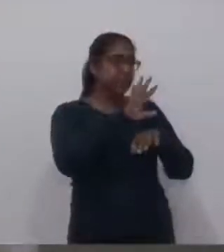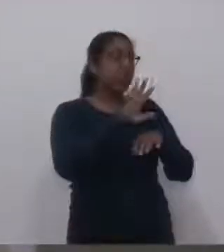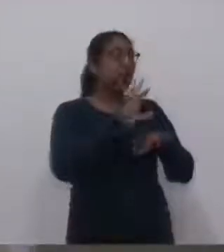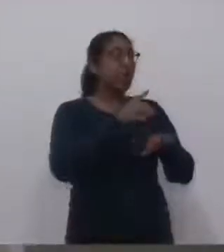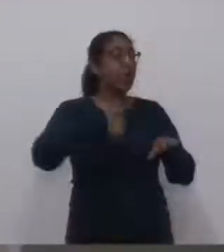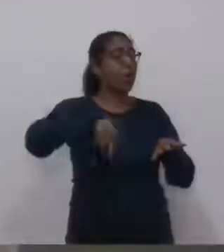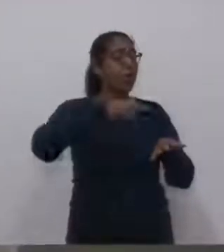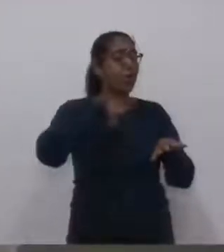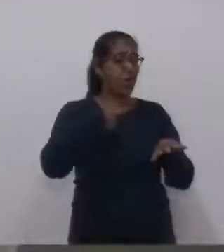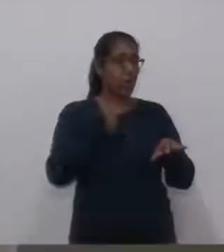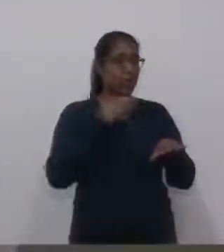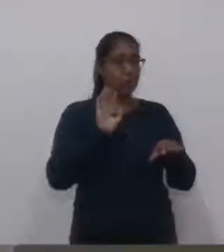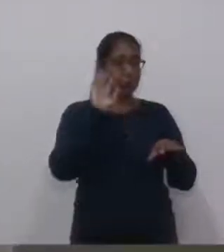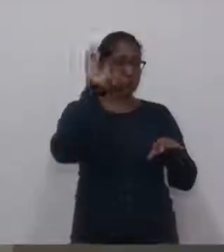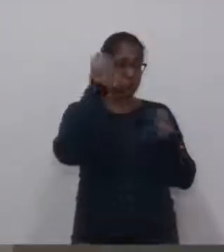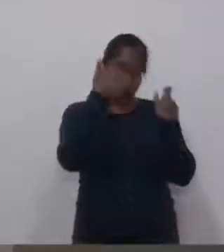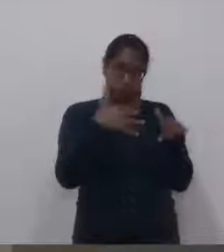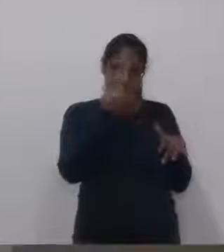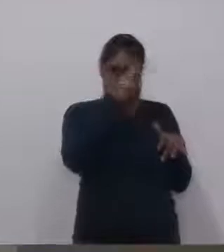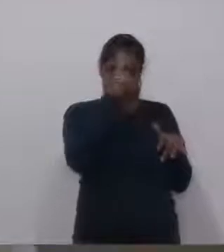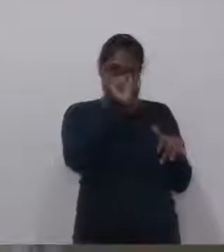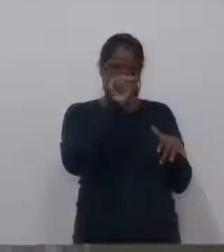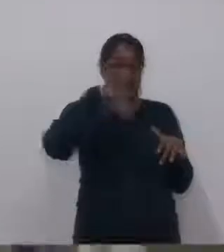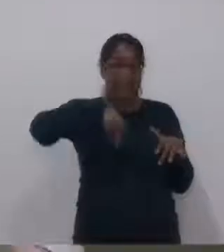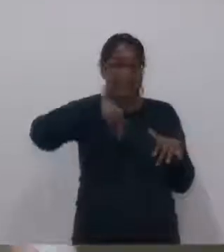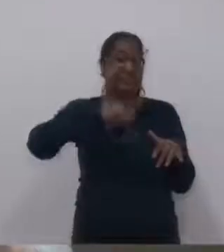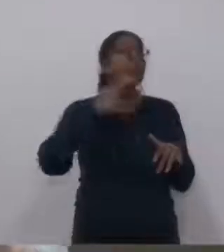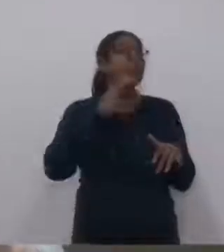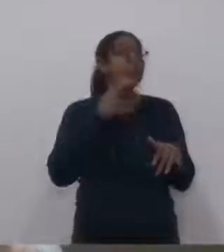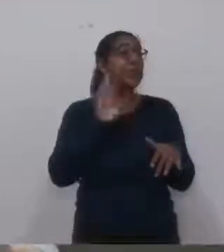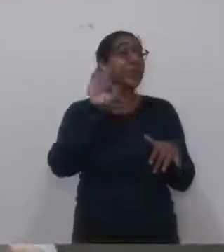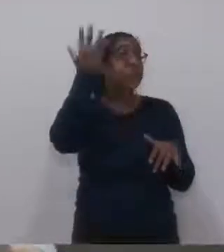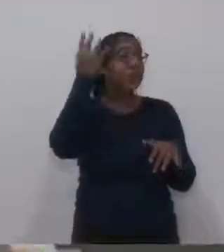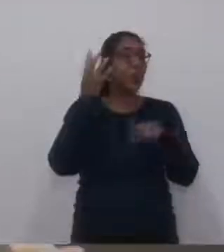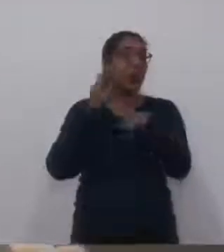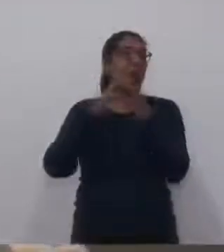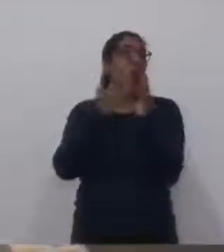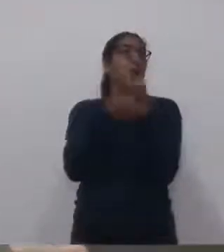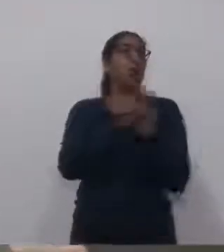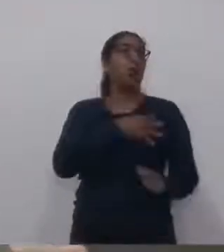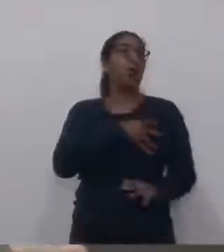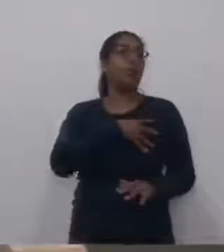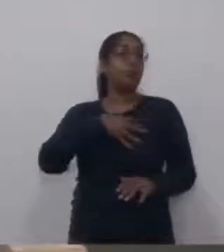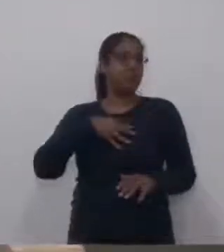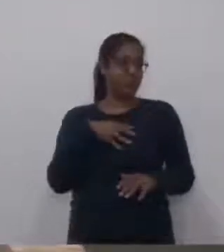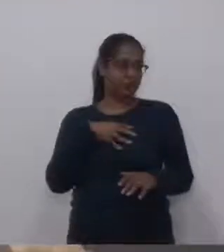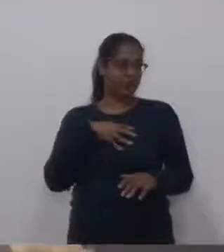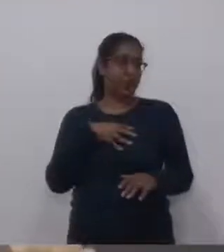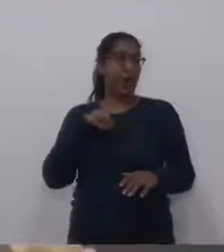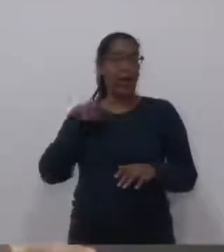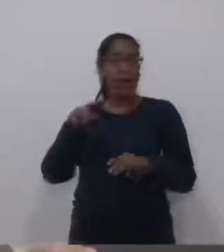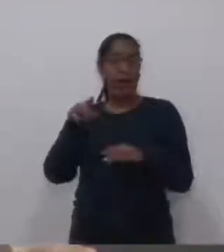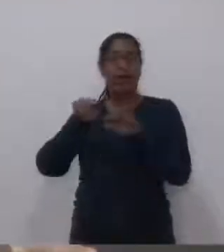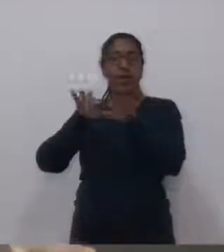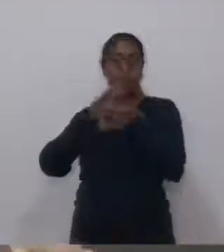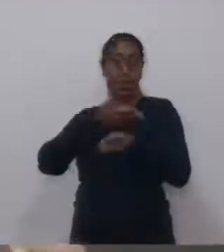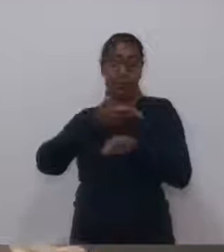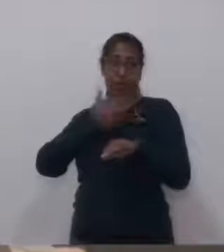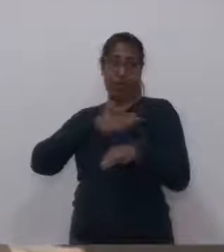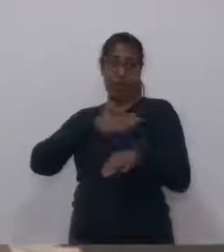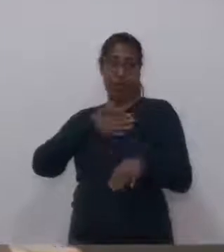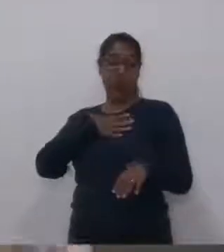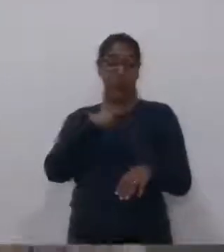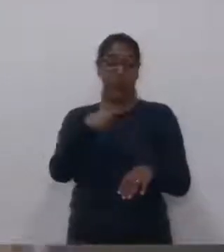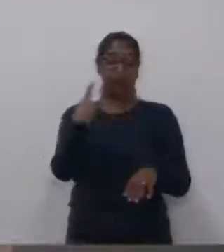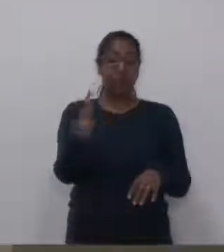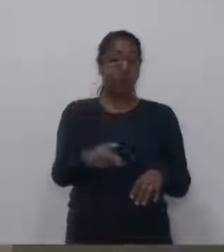infelizmente, situações no município, assim, o que aconteceu no SESI, né, filha de uma grande amiga, de grande família, mas é situação real.